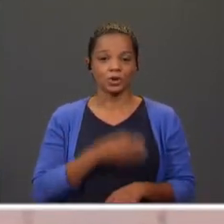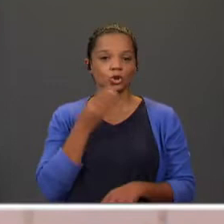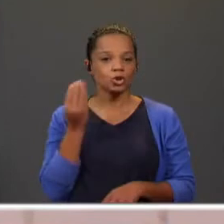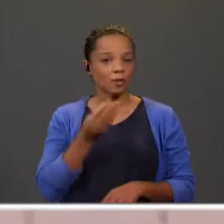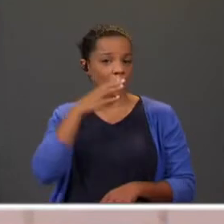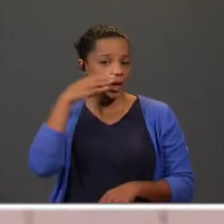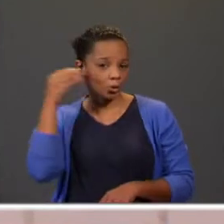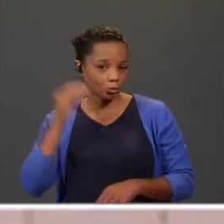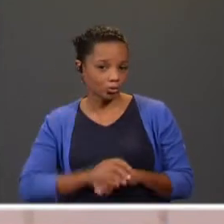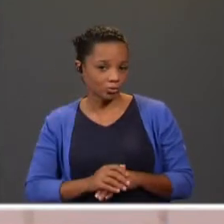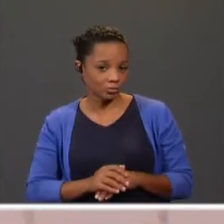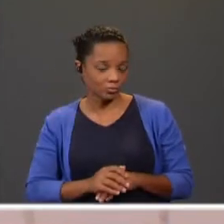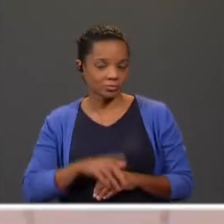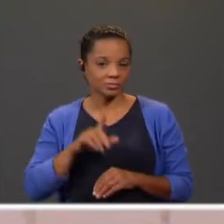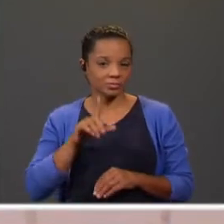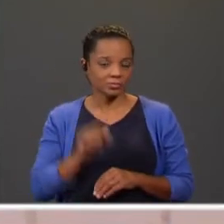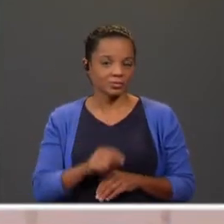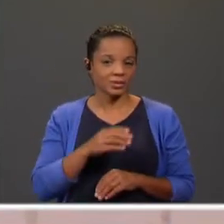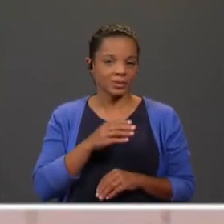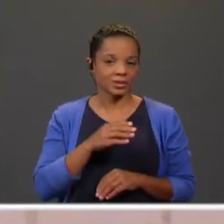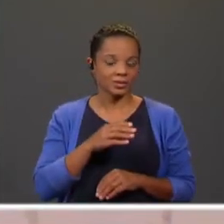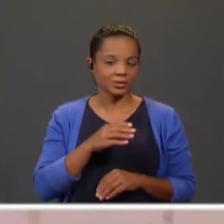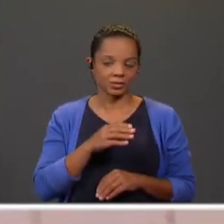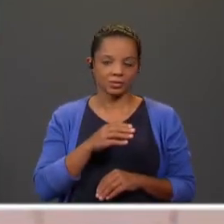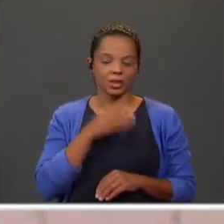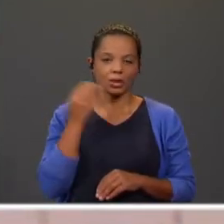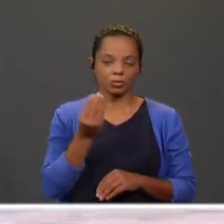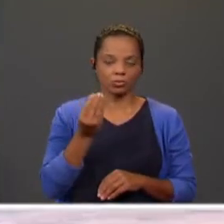adultos e os adultos jovens que nos seguem aqui no nosso Bloco,